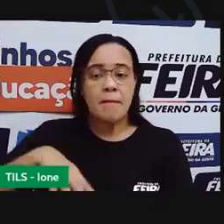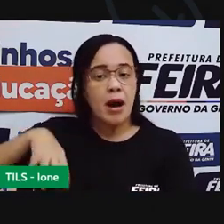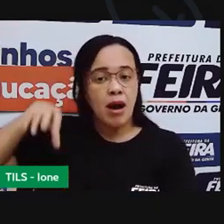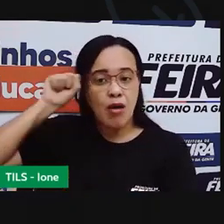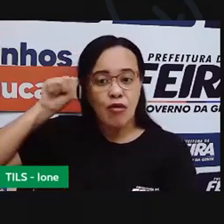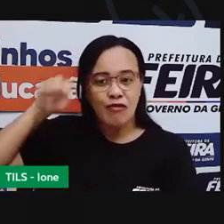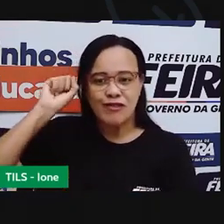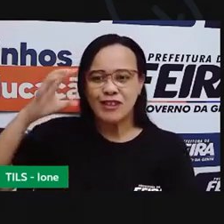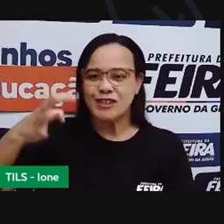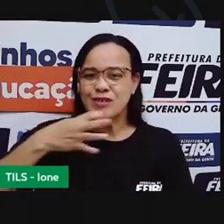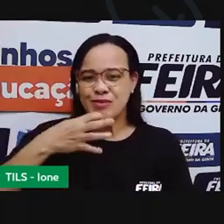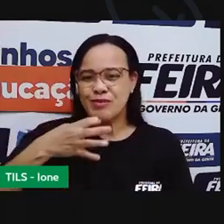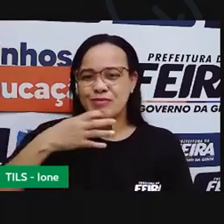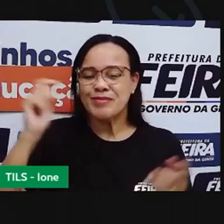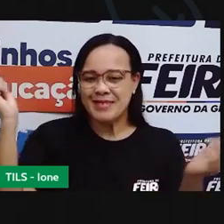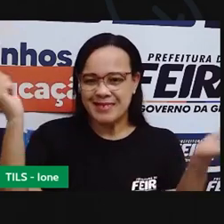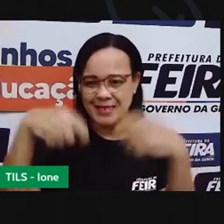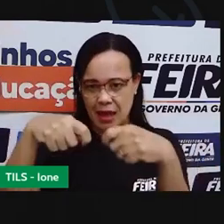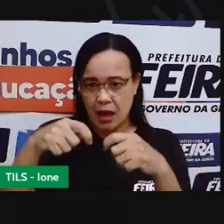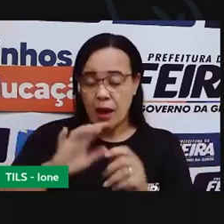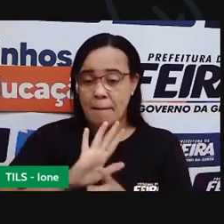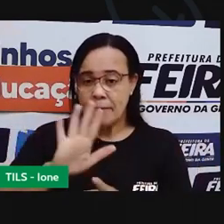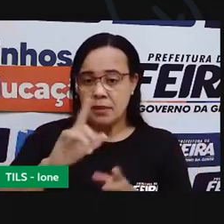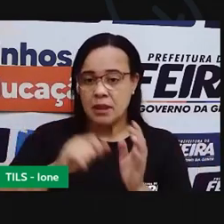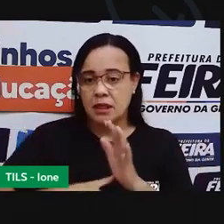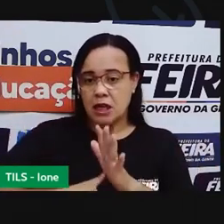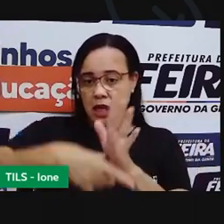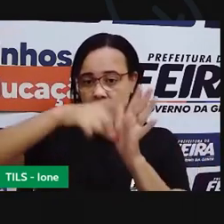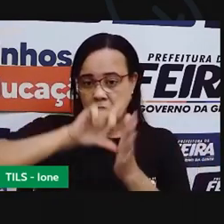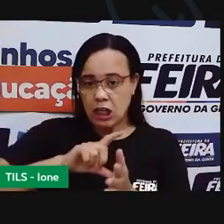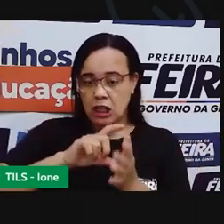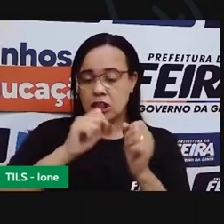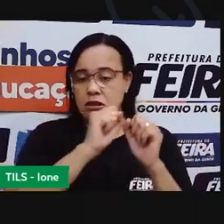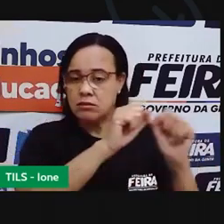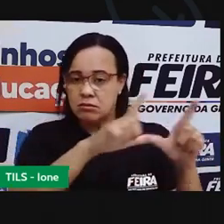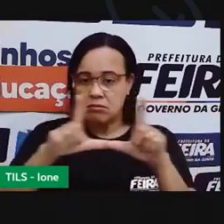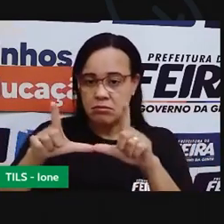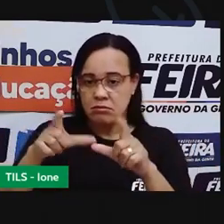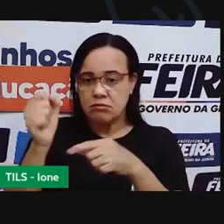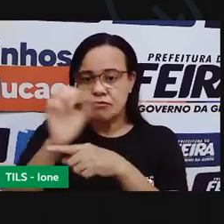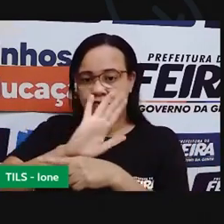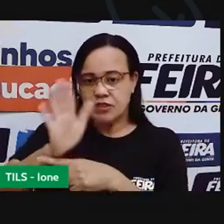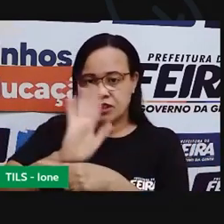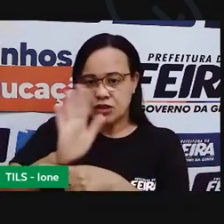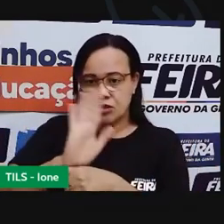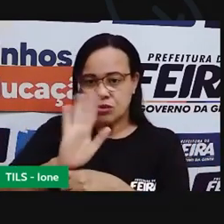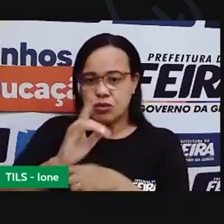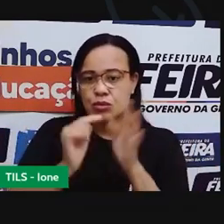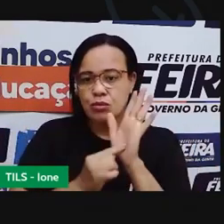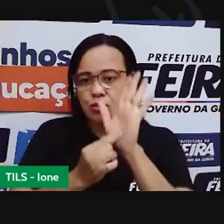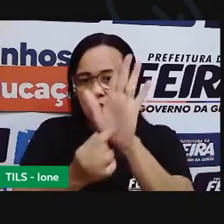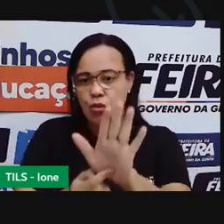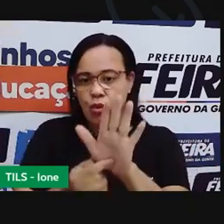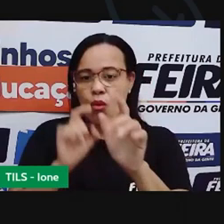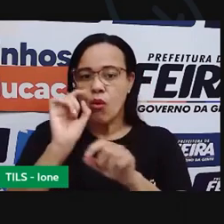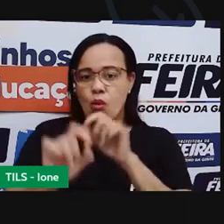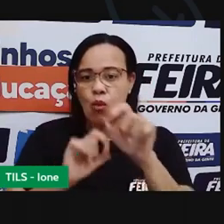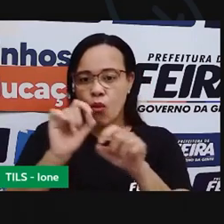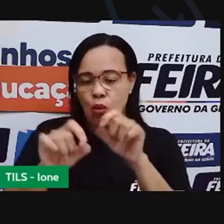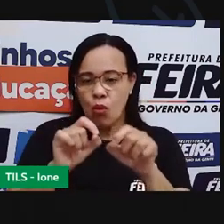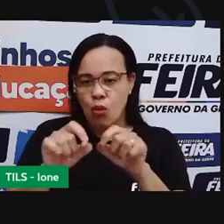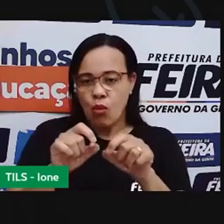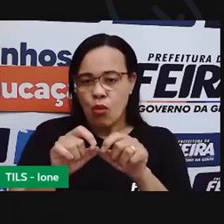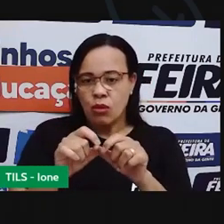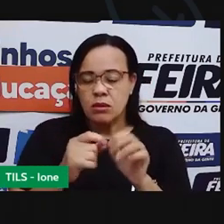disso, eu quero te mostrar esse vídeo. To change. Nesse vídeo,